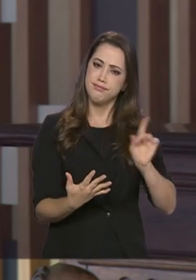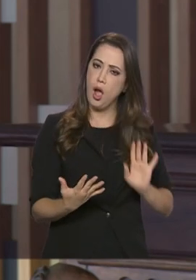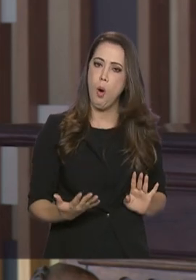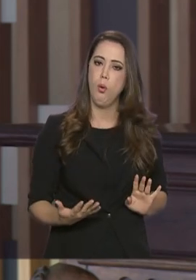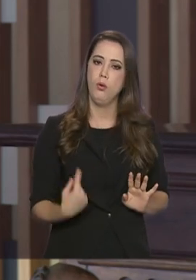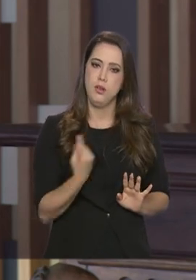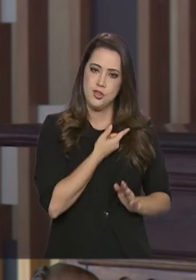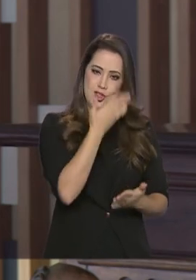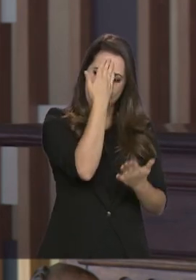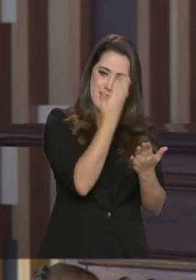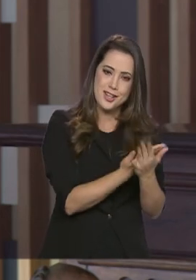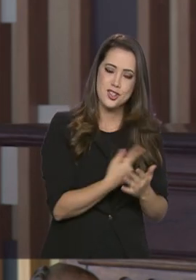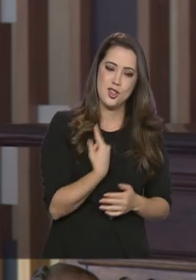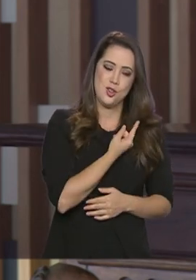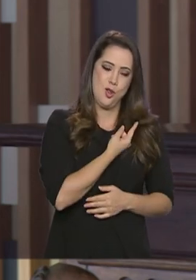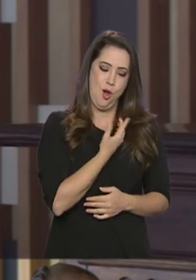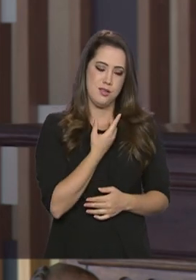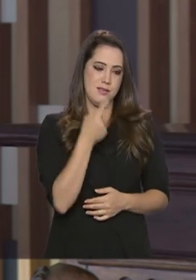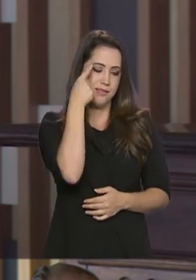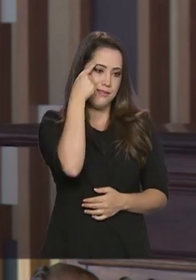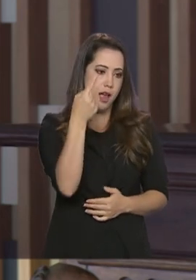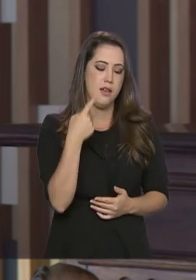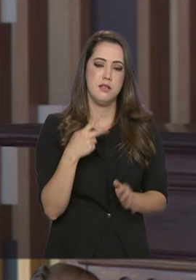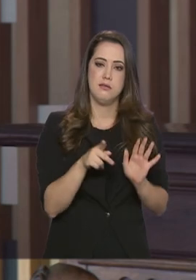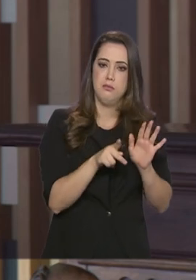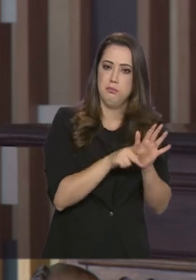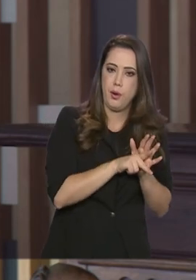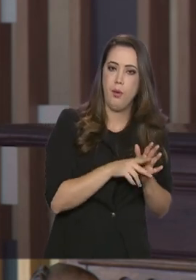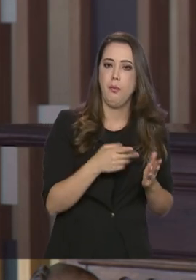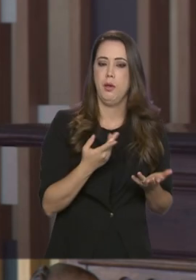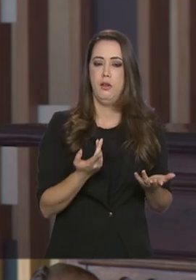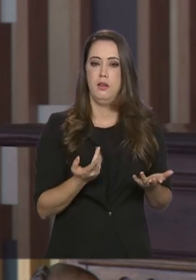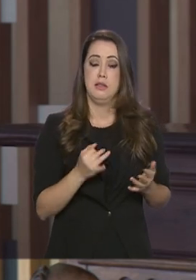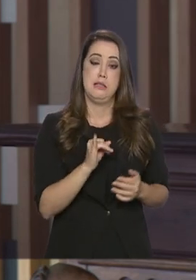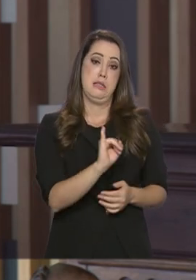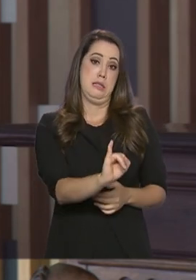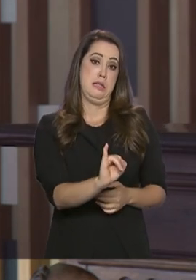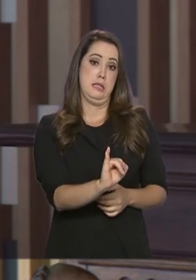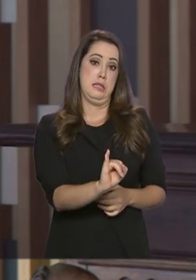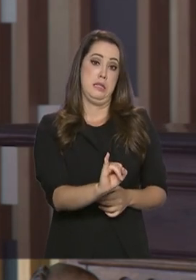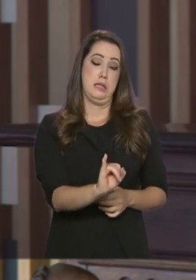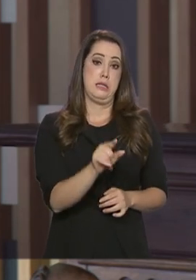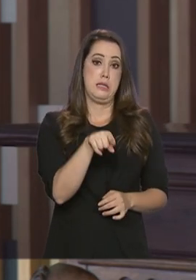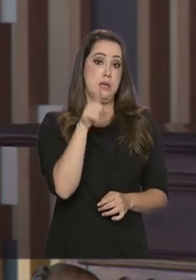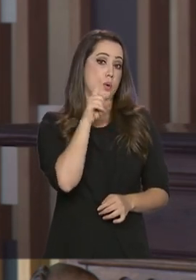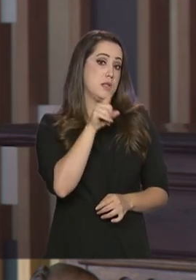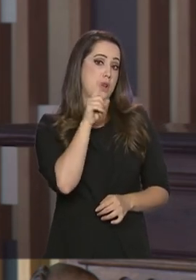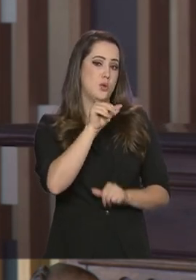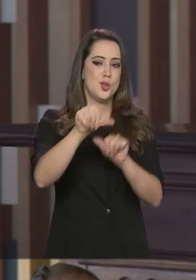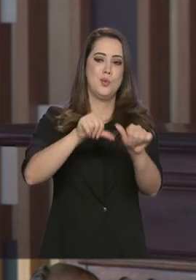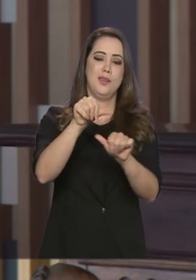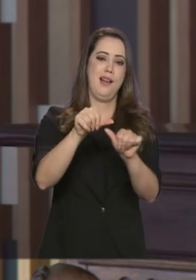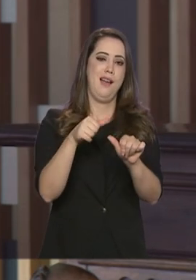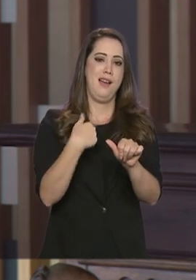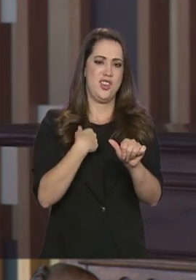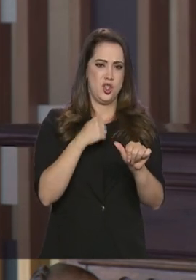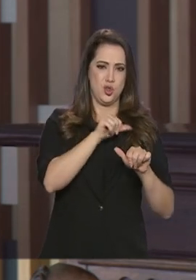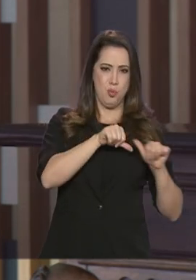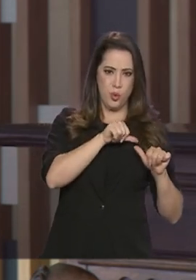a partir das nossas convicções e a partir dos nossos interesses. Mas se os Estados Unidos mudarem aqui ou ali, nós não vamos seguir,